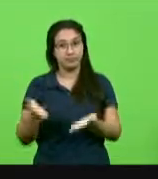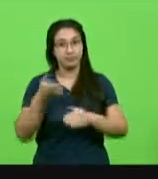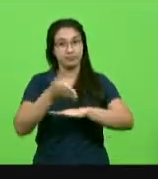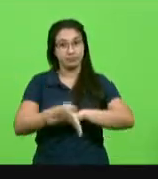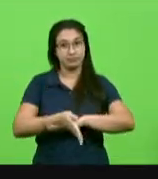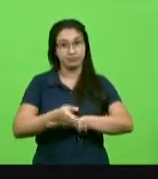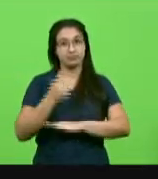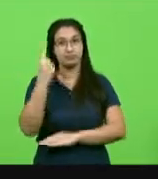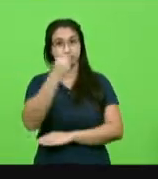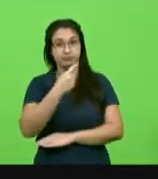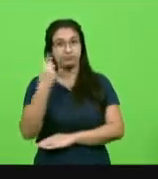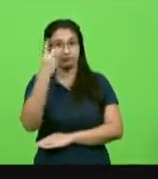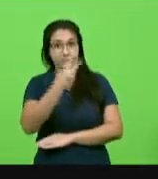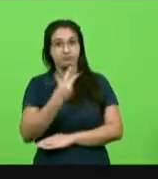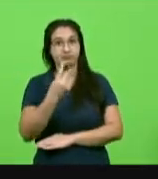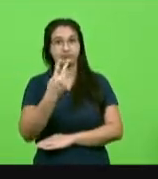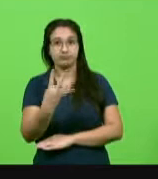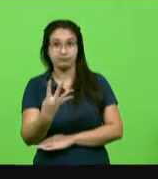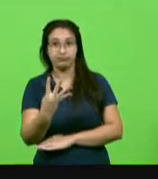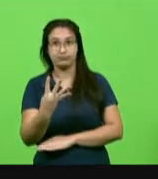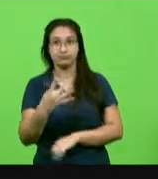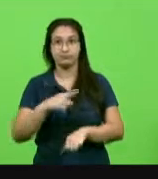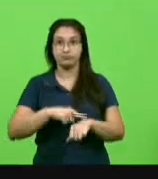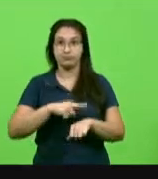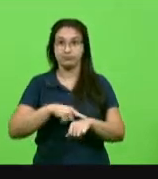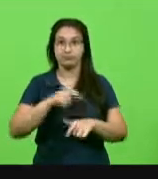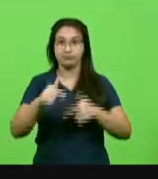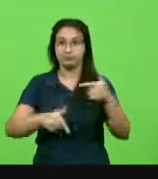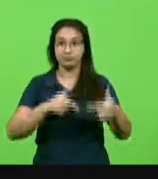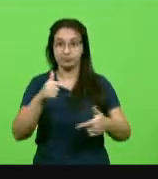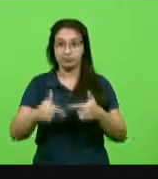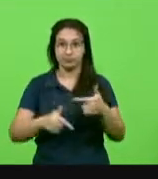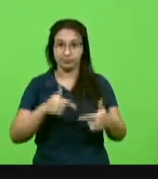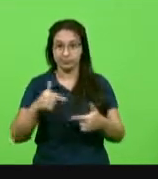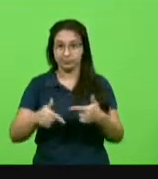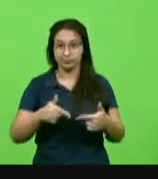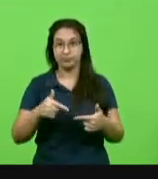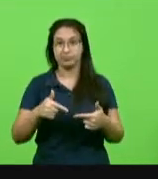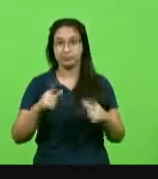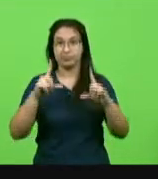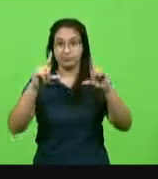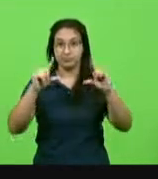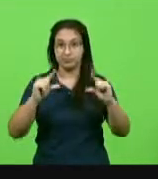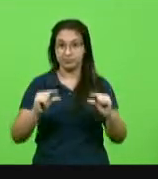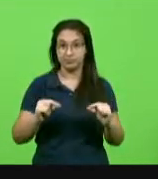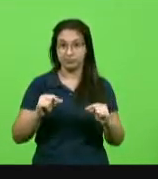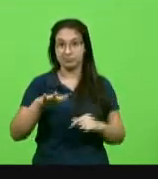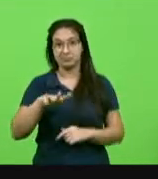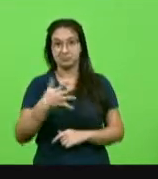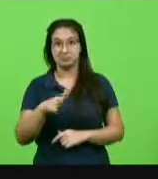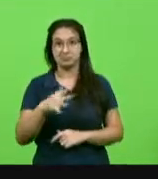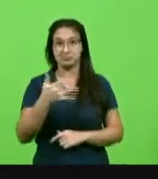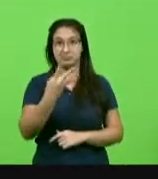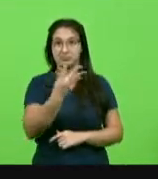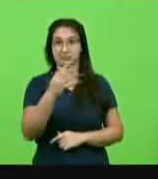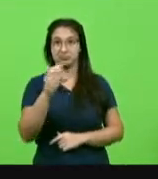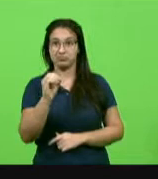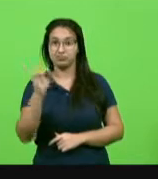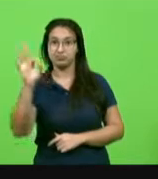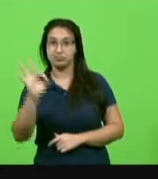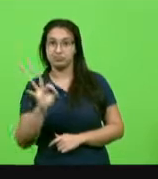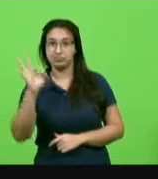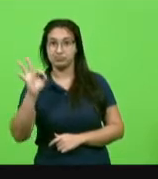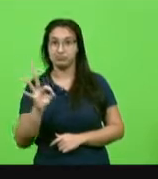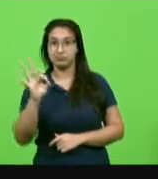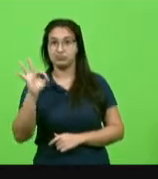24 horas num leito de UTI reduz em 40% o